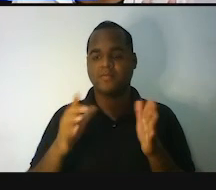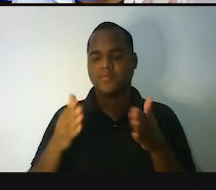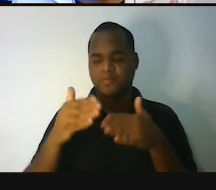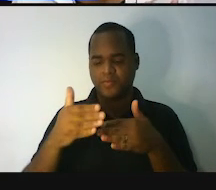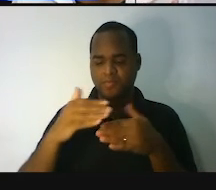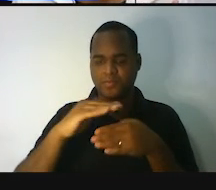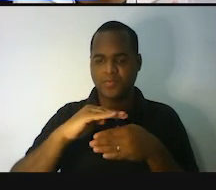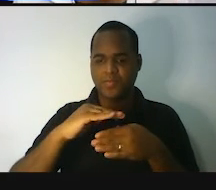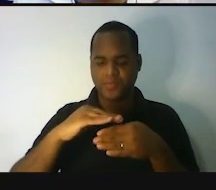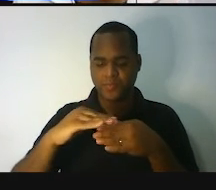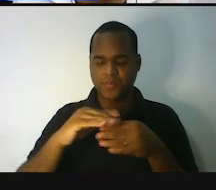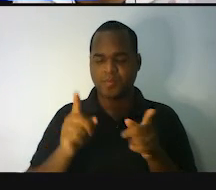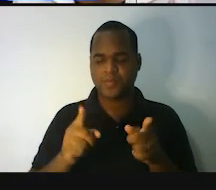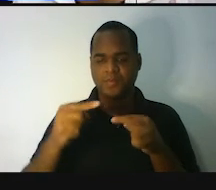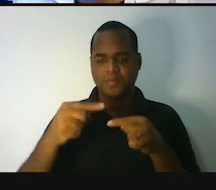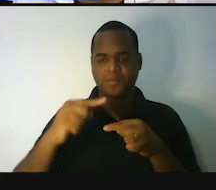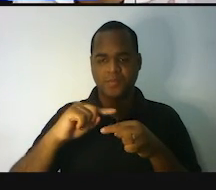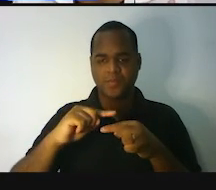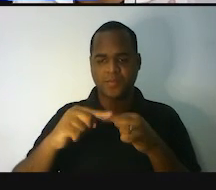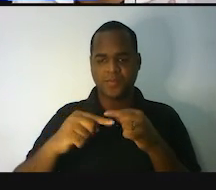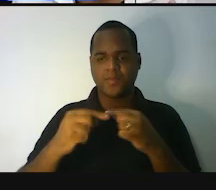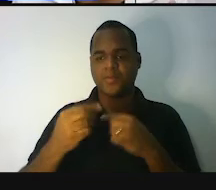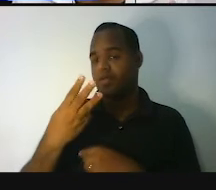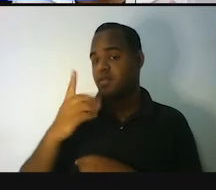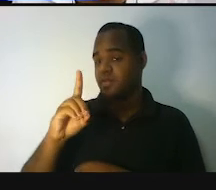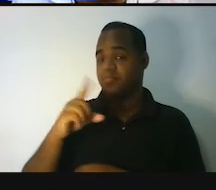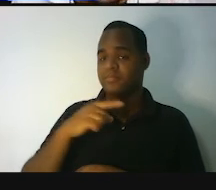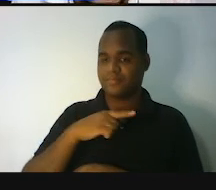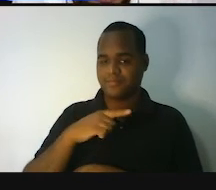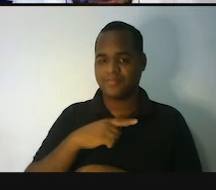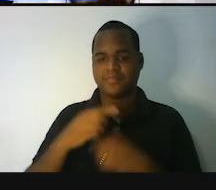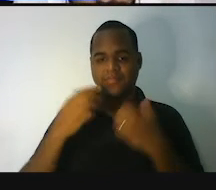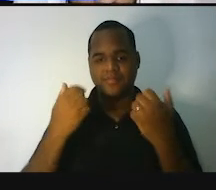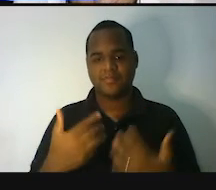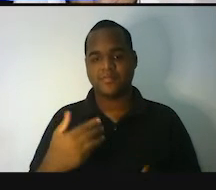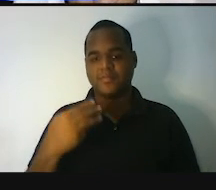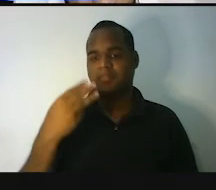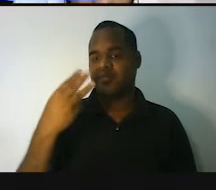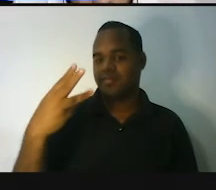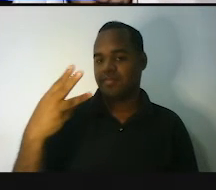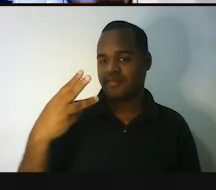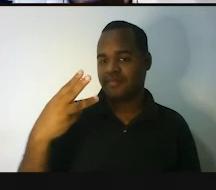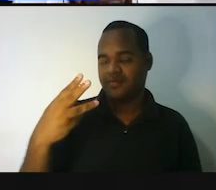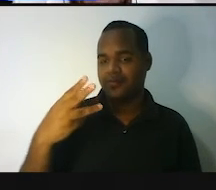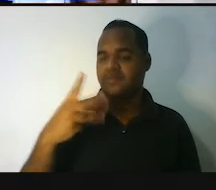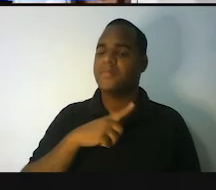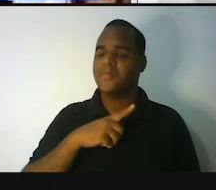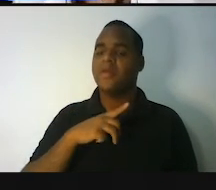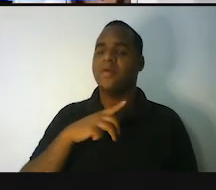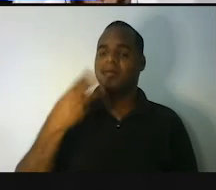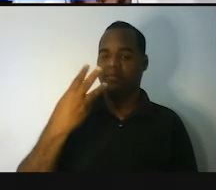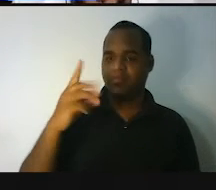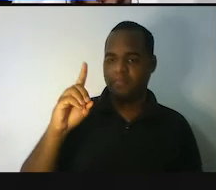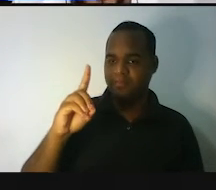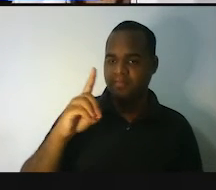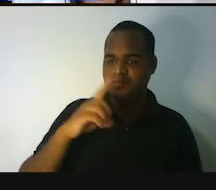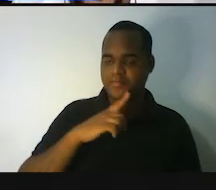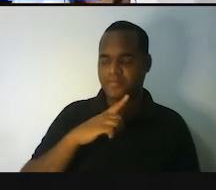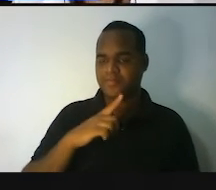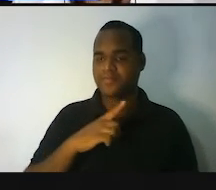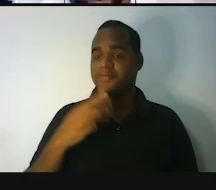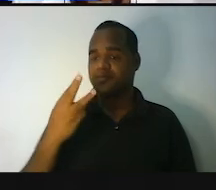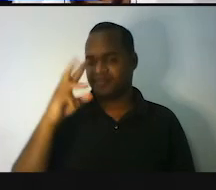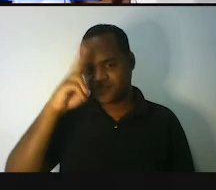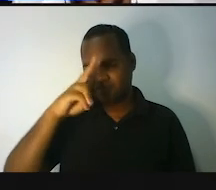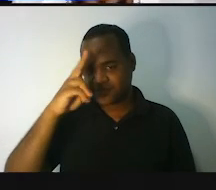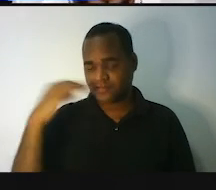Por que cubo, professor? Porque o cubo tem três dimensões. Então esse 3 aqui em cima, Três dimensões. A gente